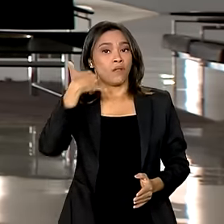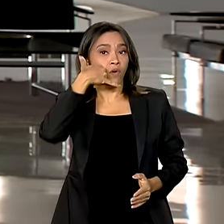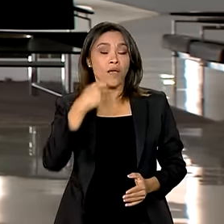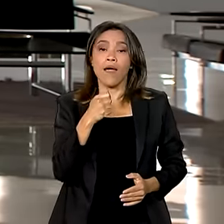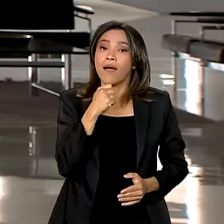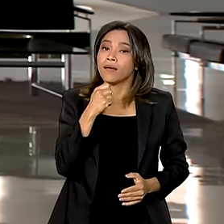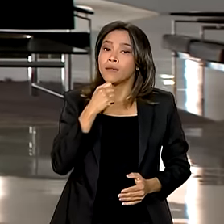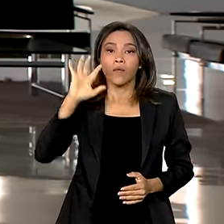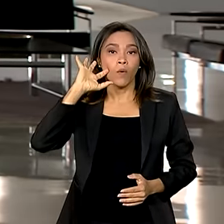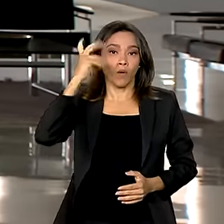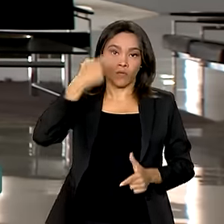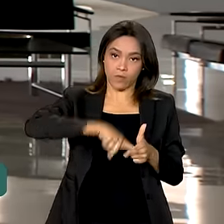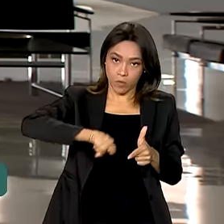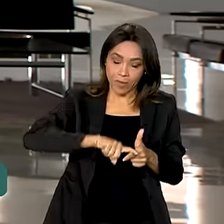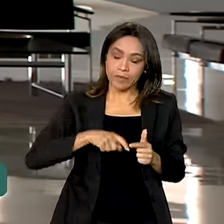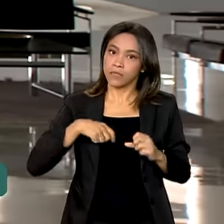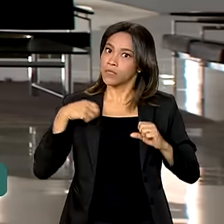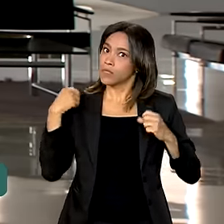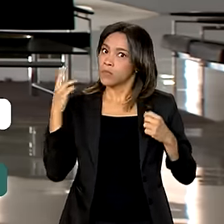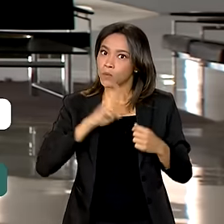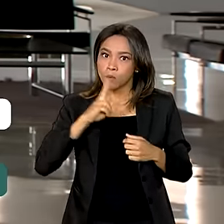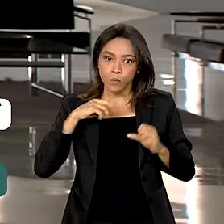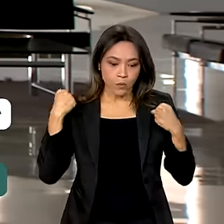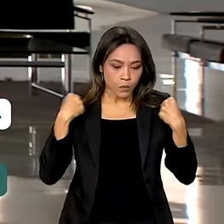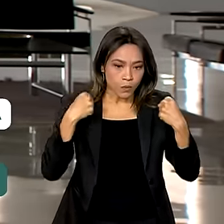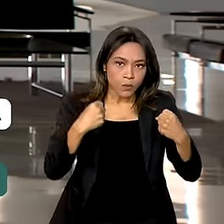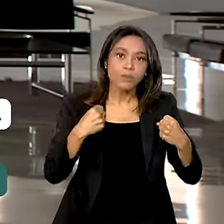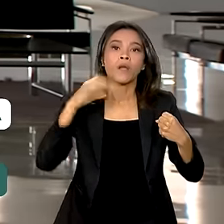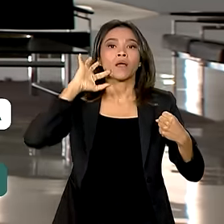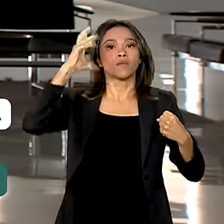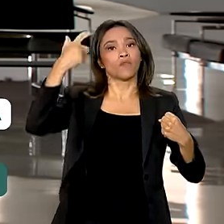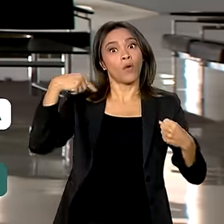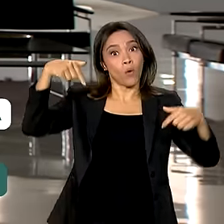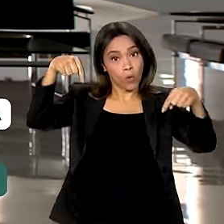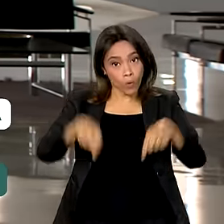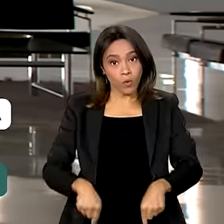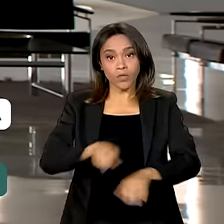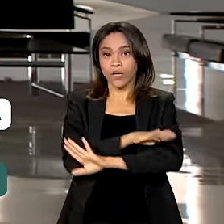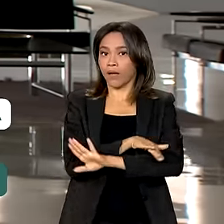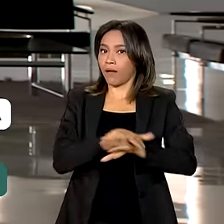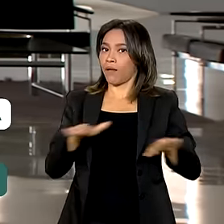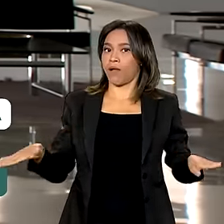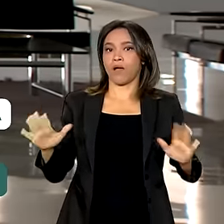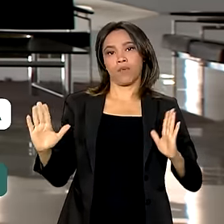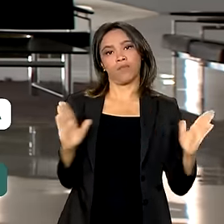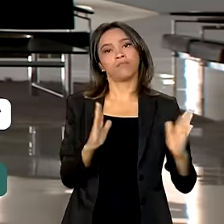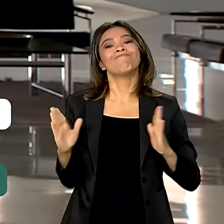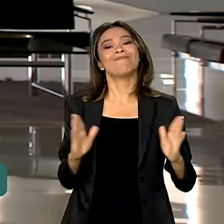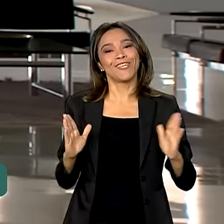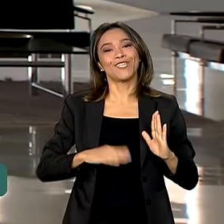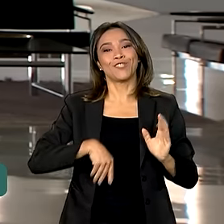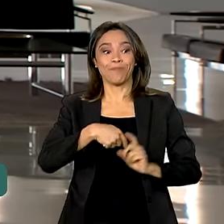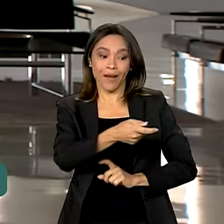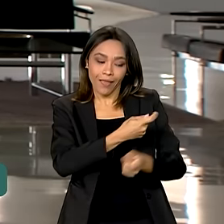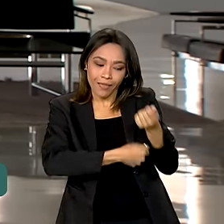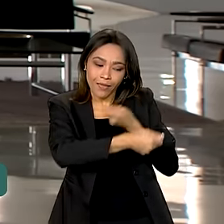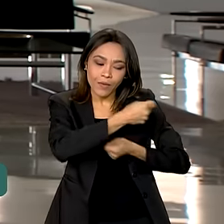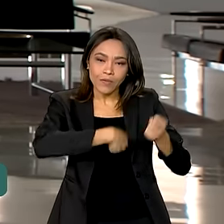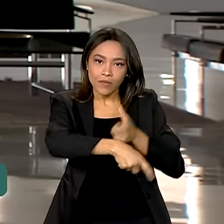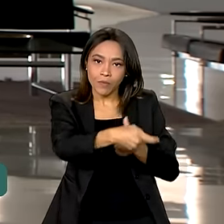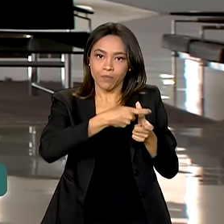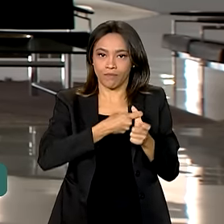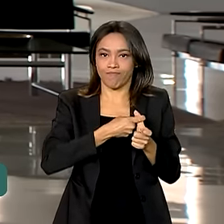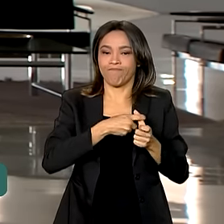regularizou a situação, precisa correr. É que termina hoje o prazo para renegociar os débitos por meio do Desenrola Brasil.